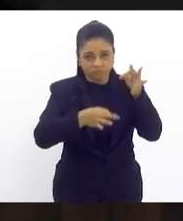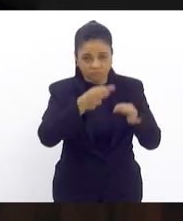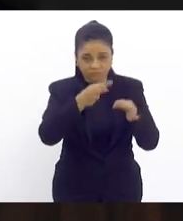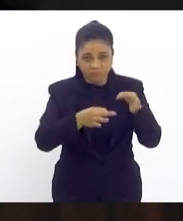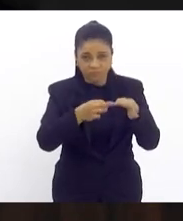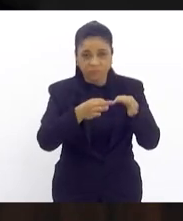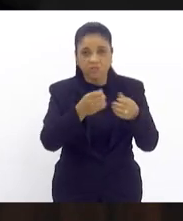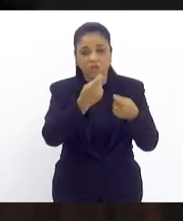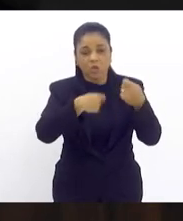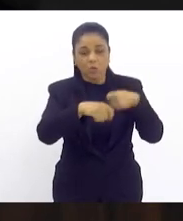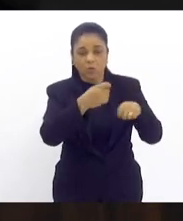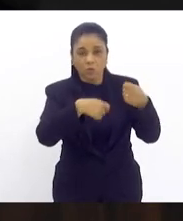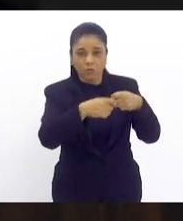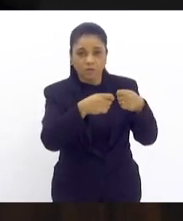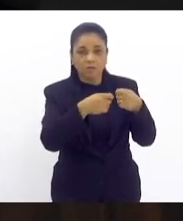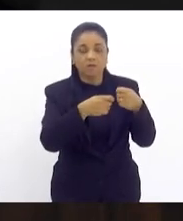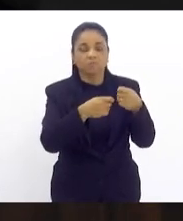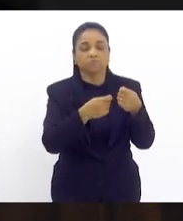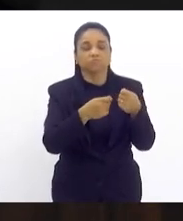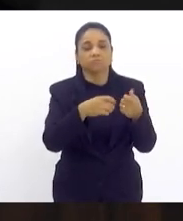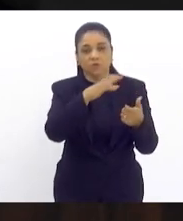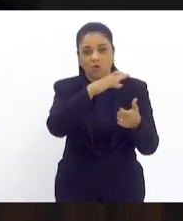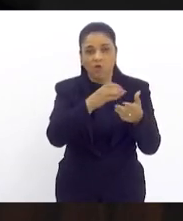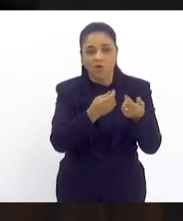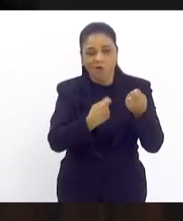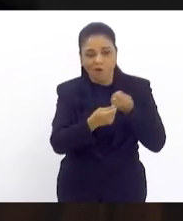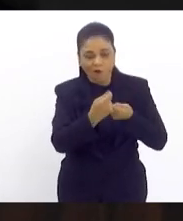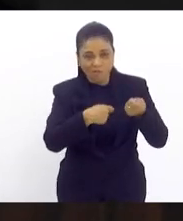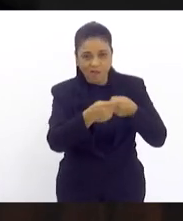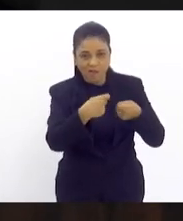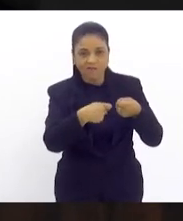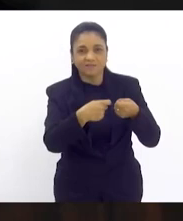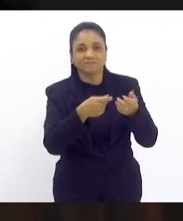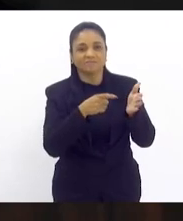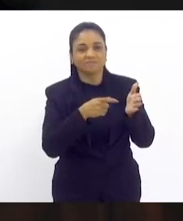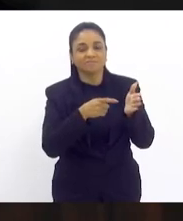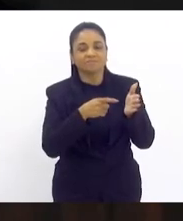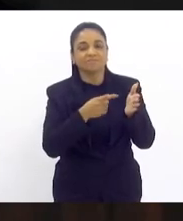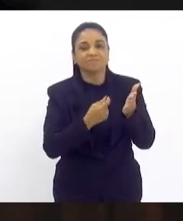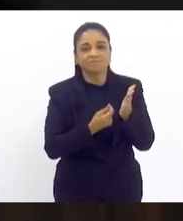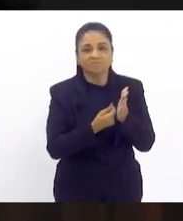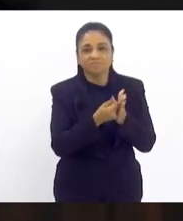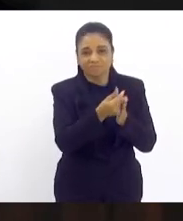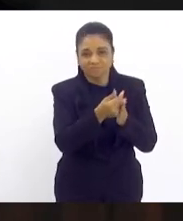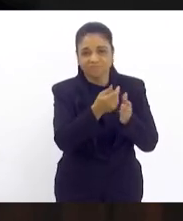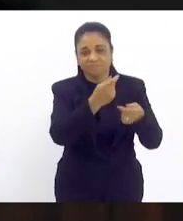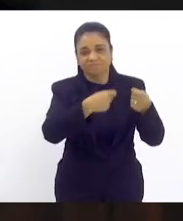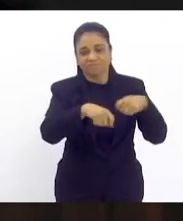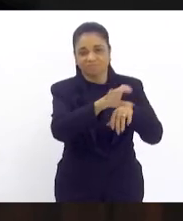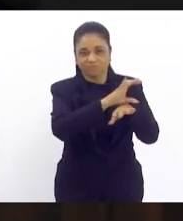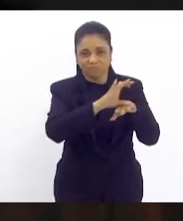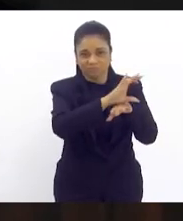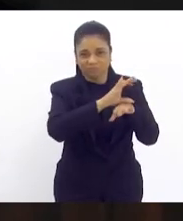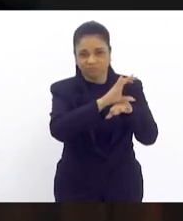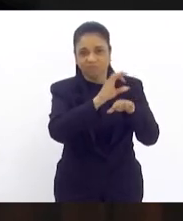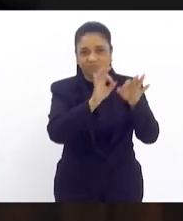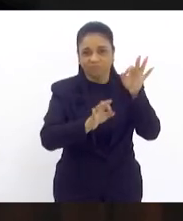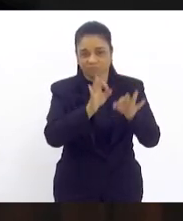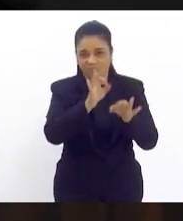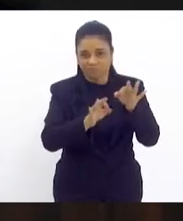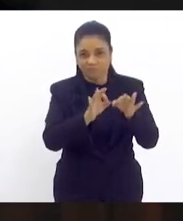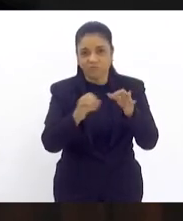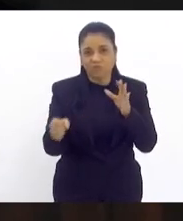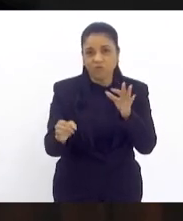de economia e indústria e comércio favorável com o substitutivo da Comissão de Constituição e Justiça. Novos